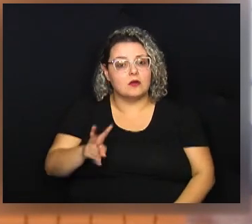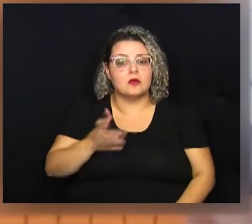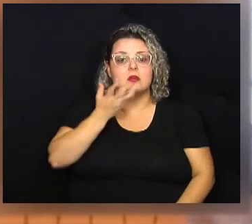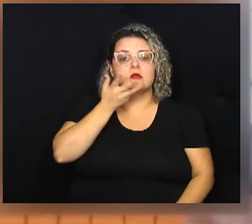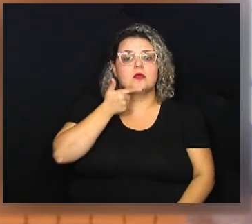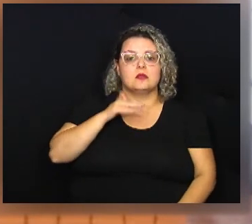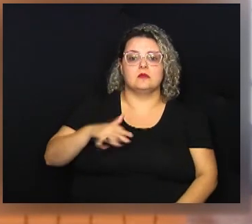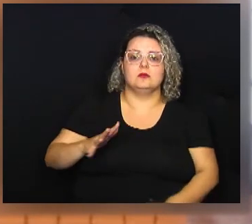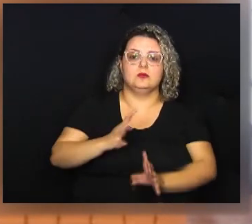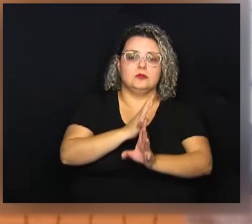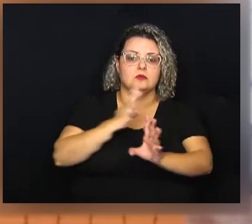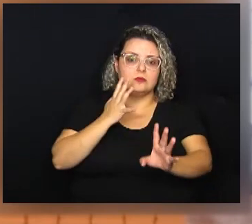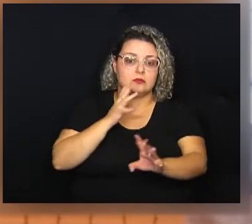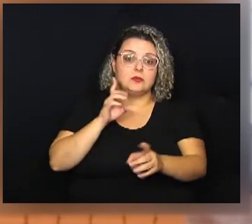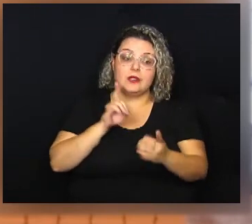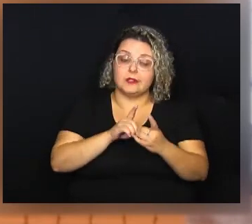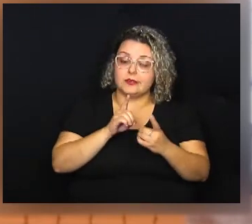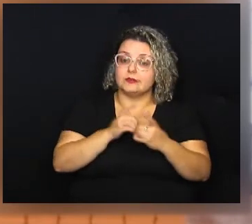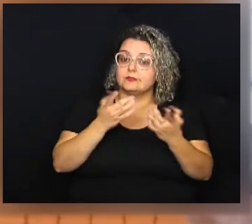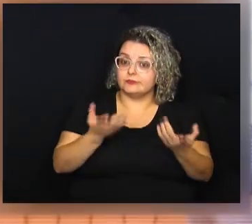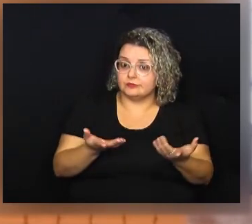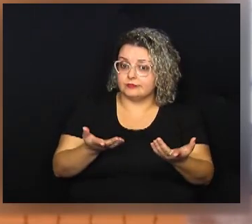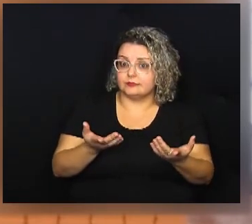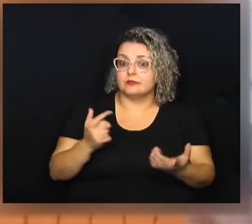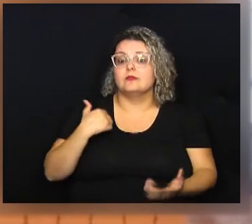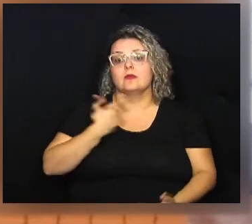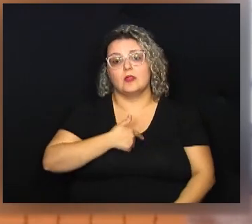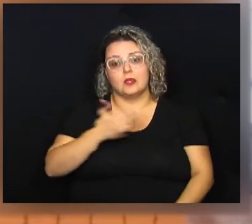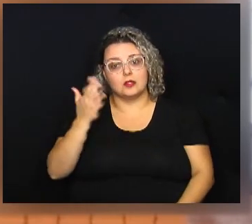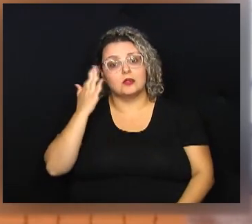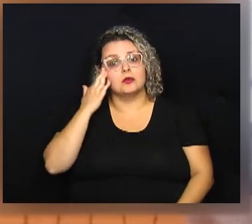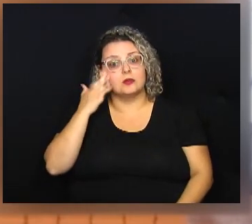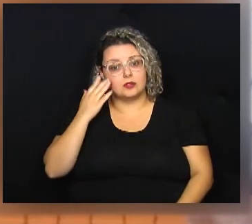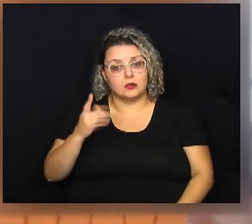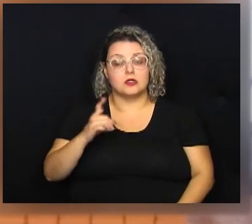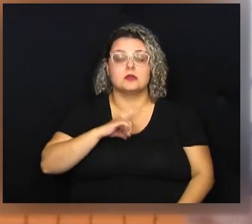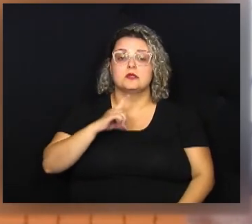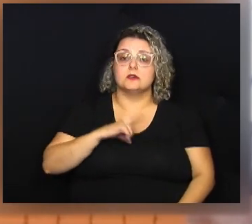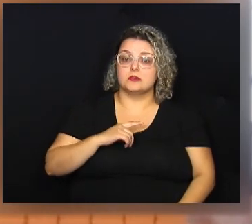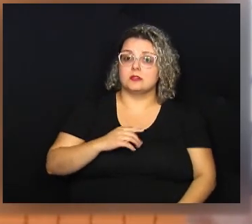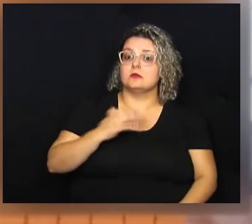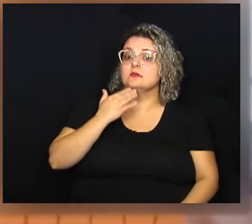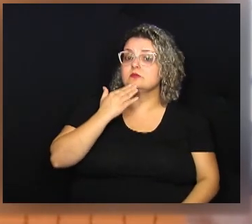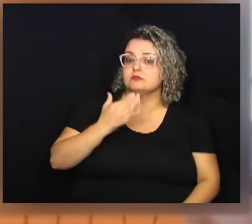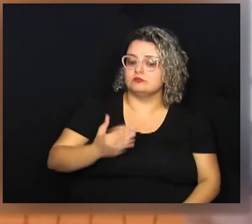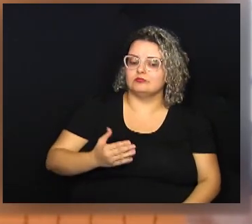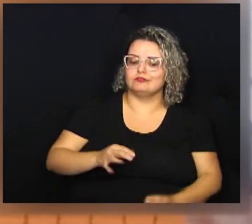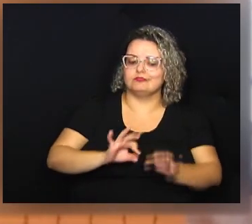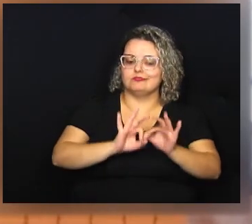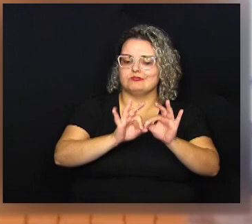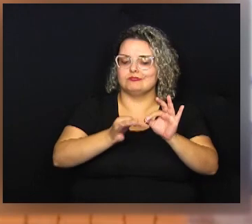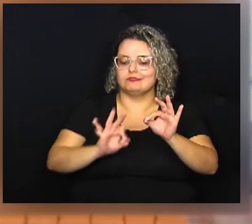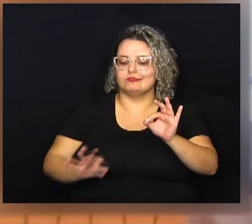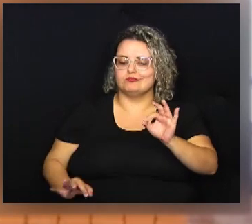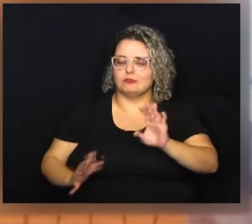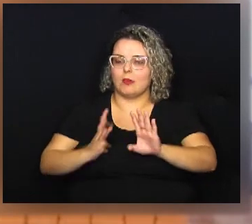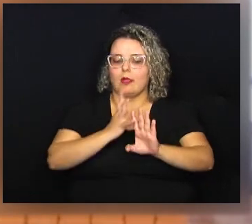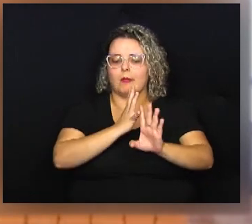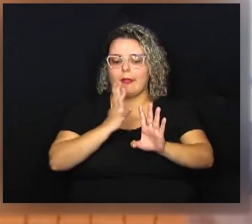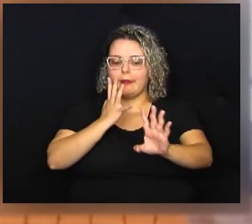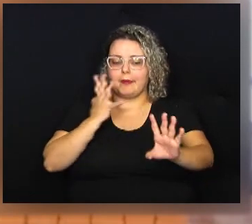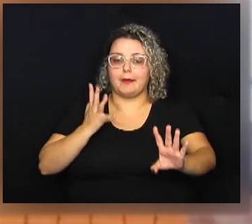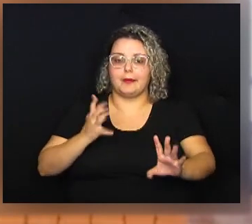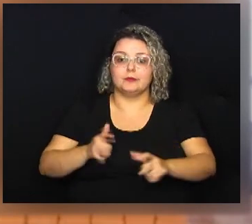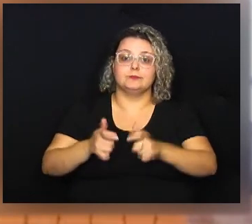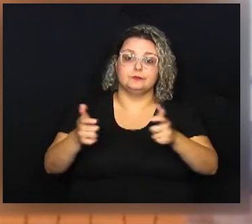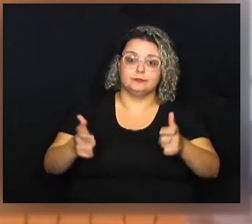é ainda ver criança em filha de espera para atendimento. E nós sabemos que nós temos uma demanda reprimida muito grande na